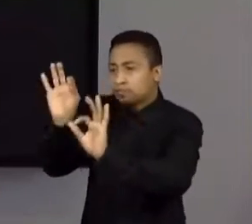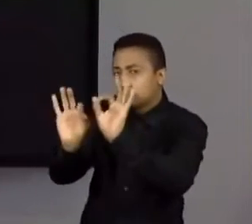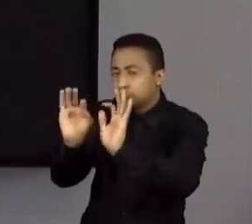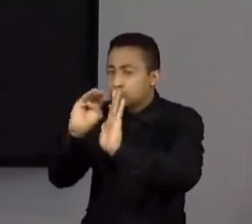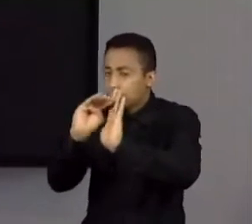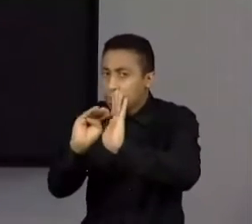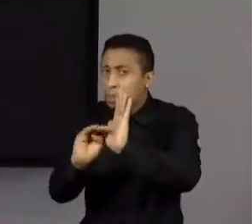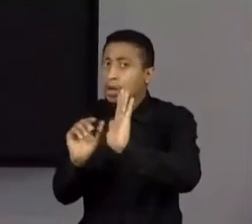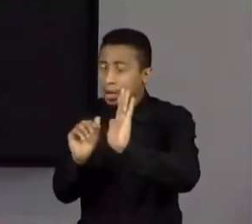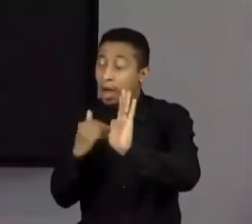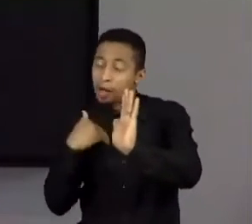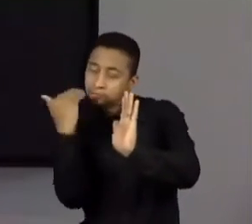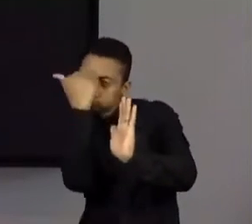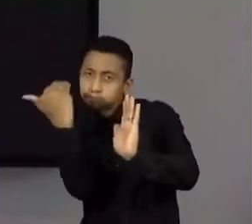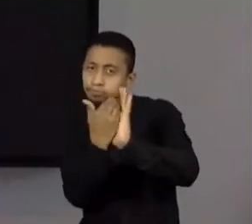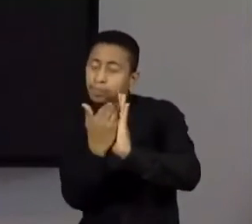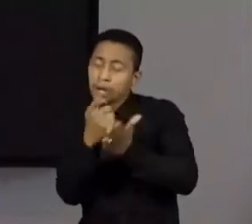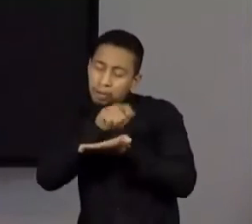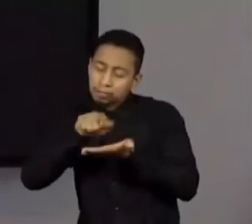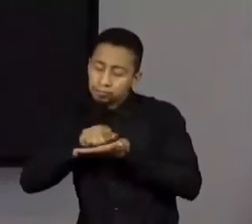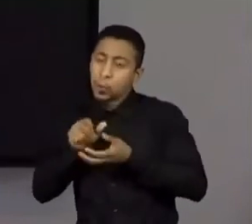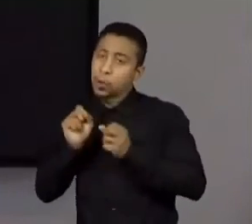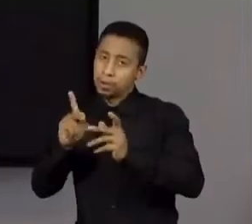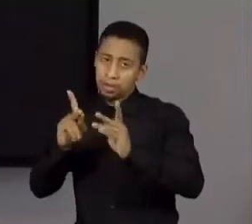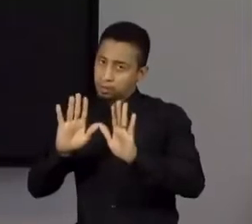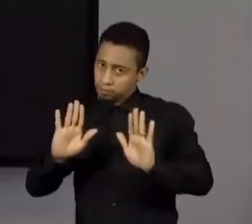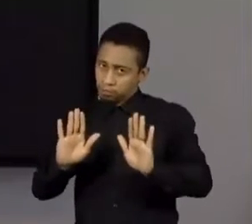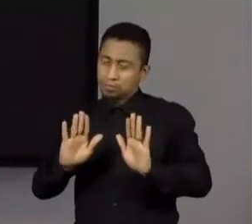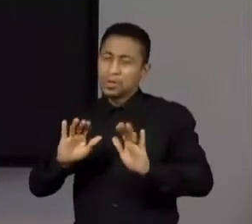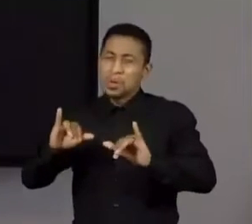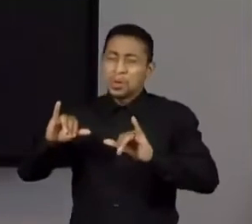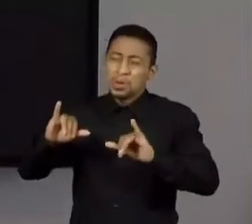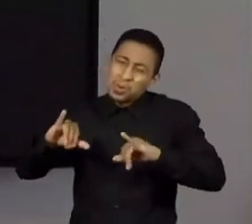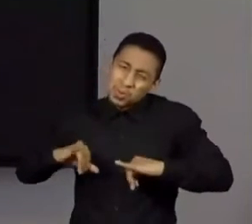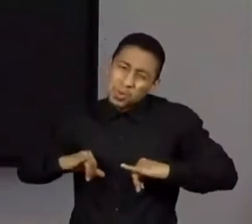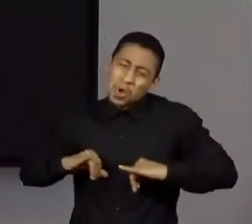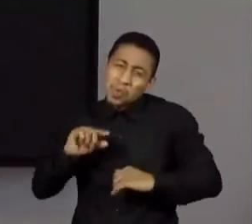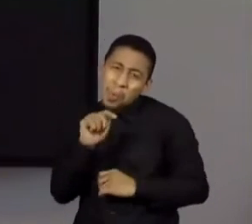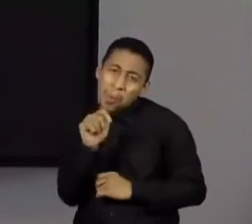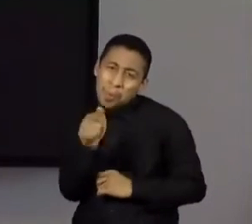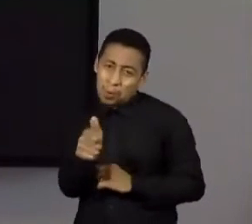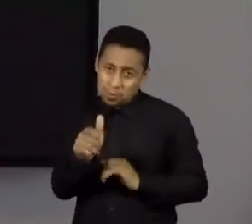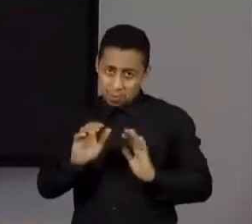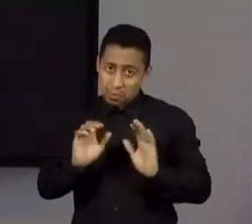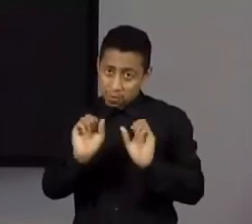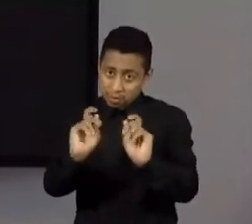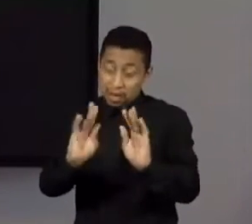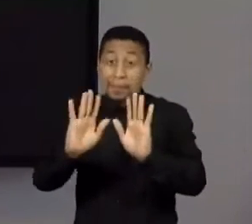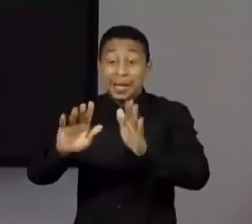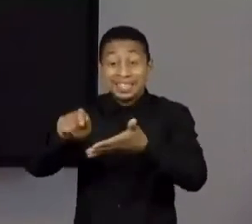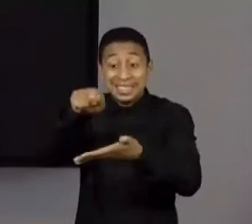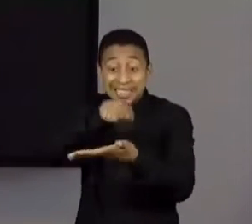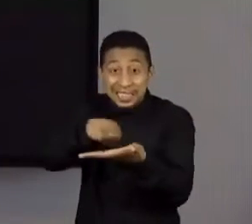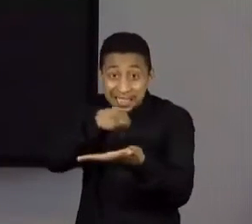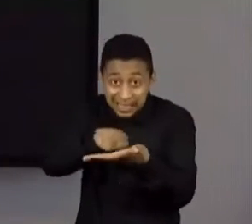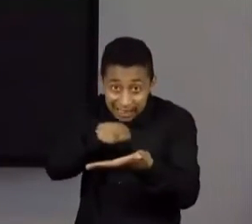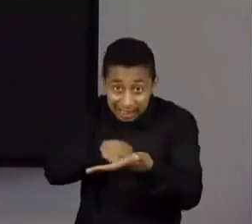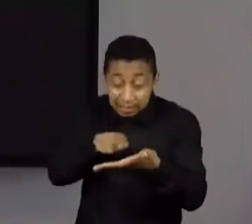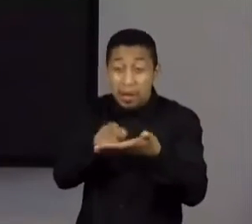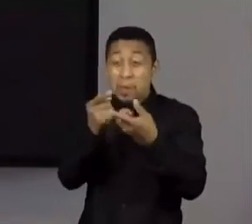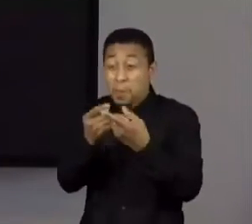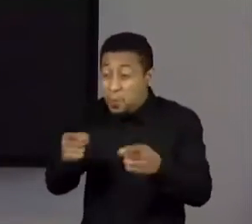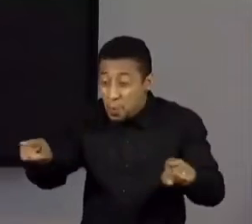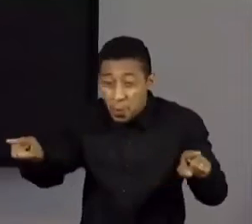Mas mesmo assim, escrever música em letra